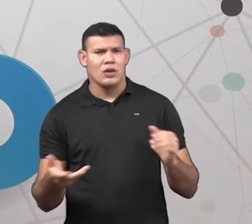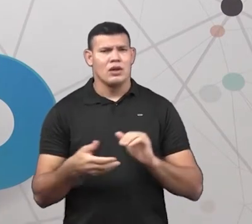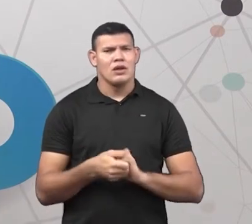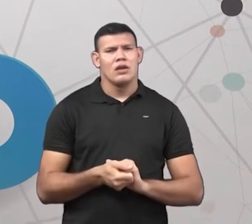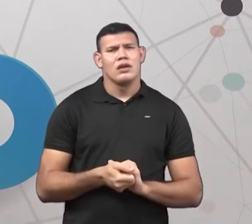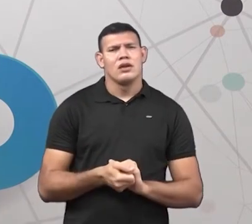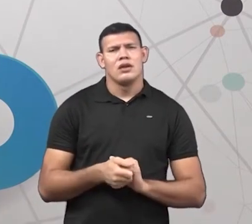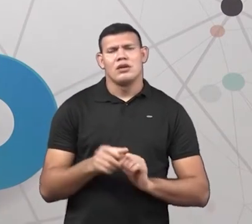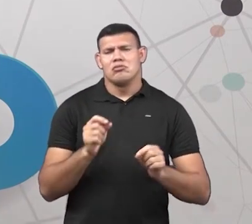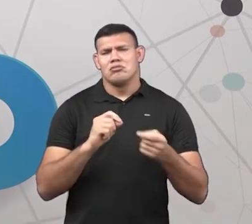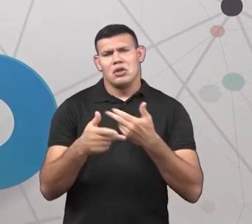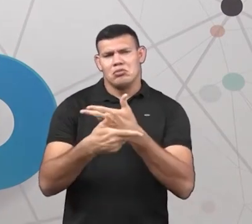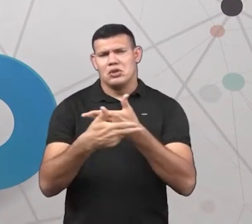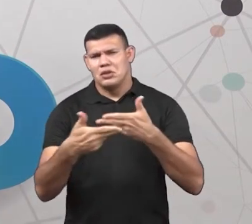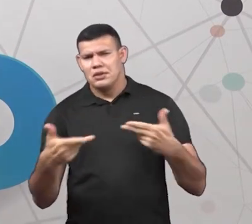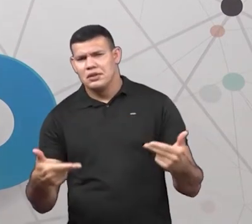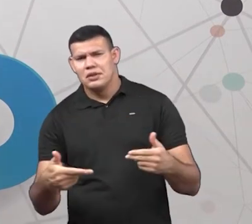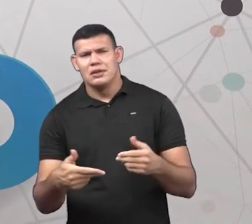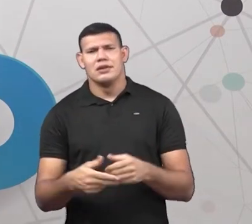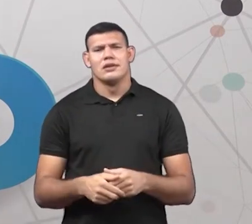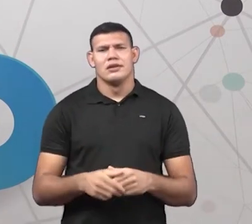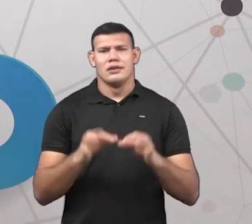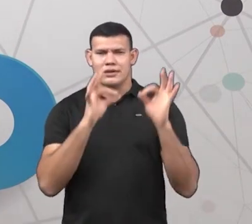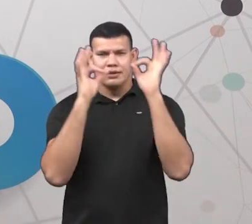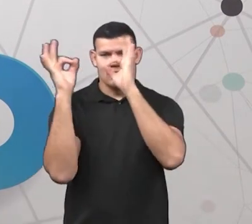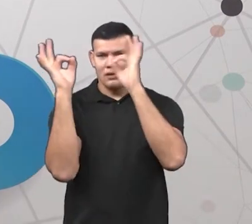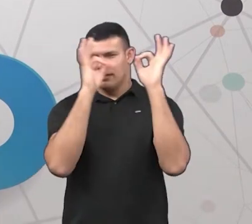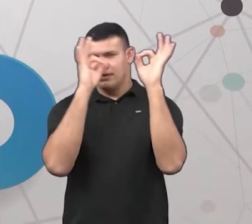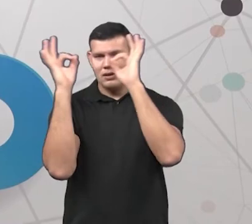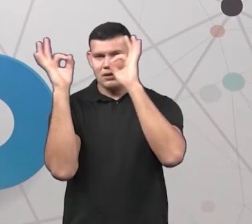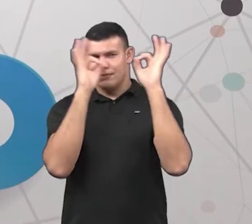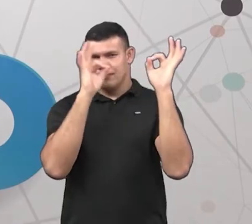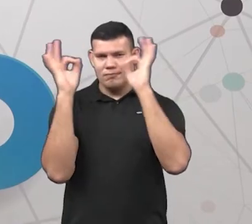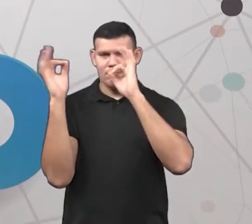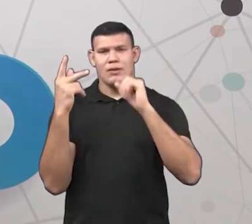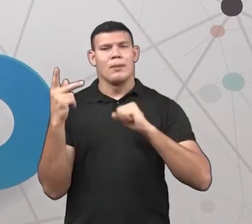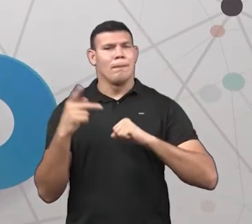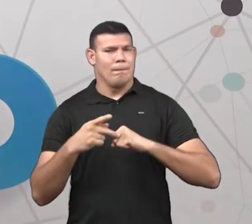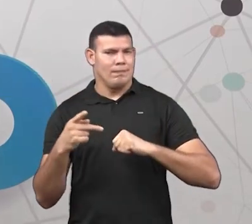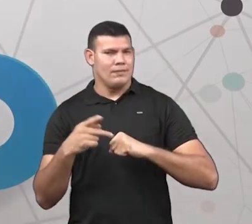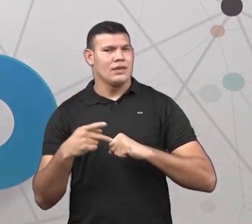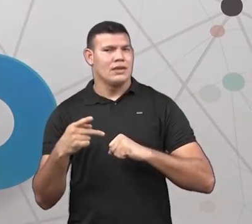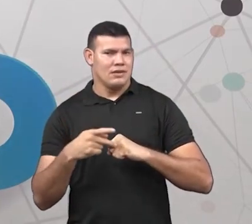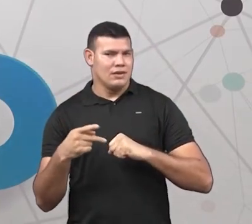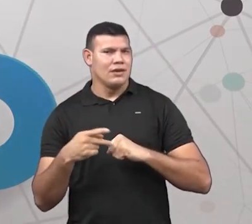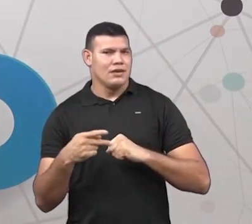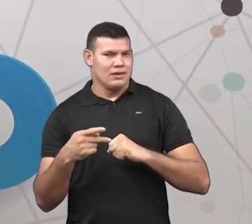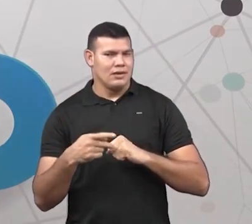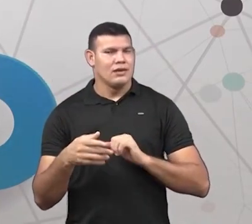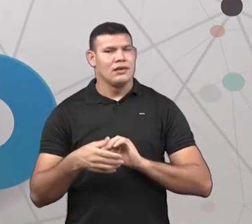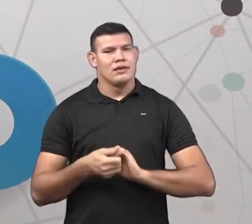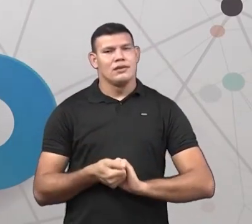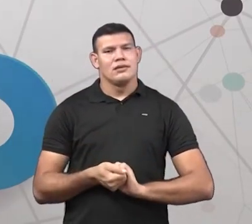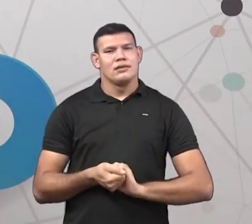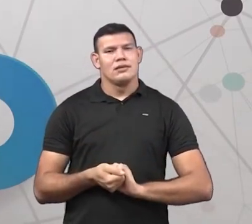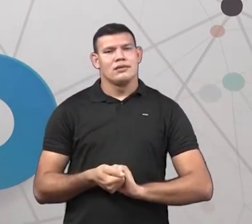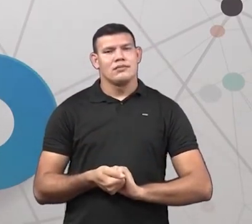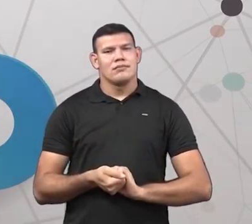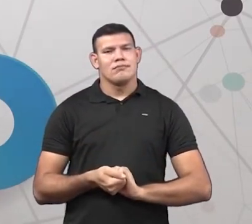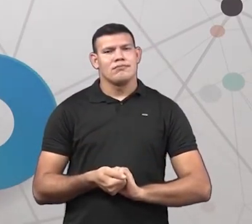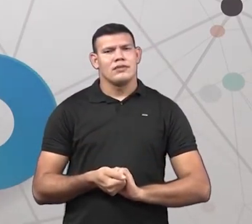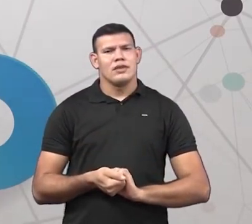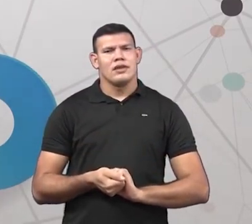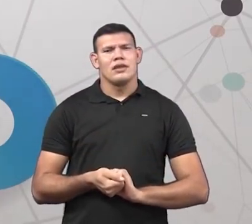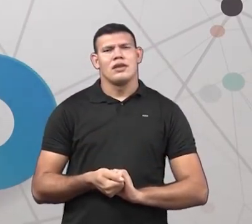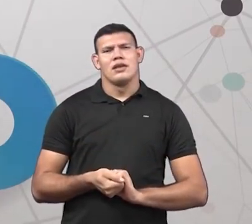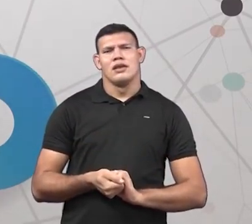com algum instrumento, ó. E fez a coruja toda de pedra. Nós já tínhamos